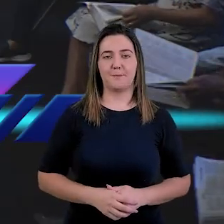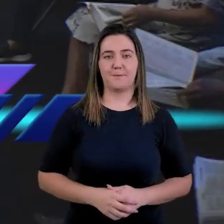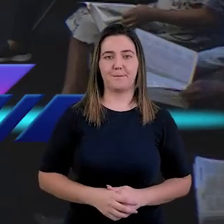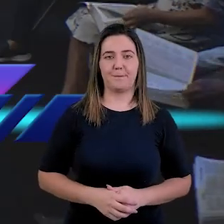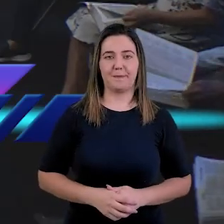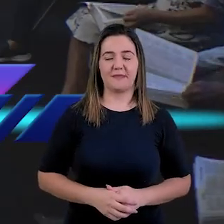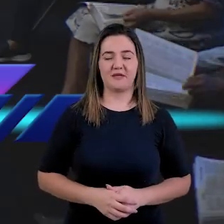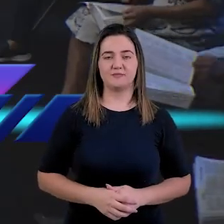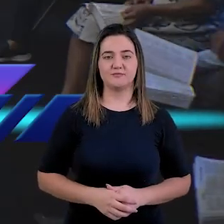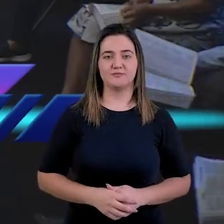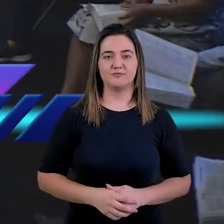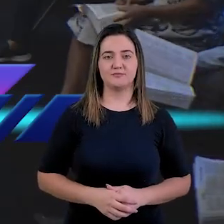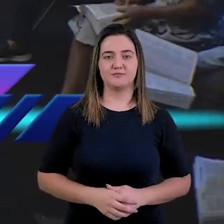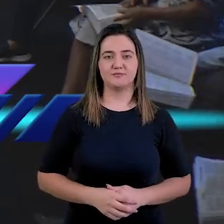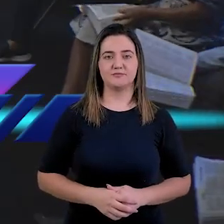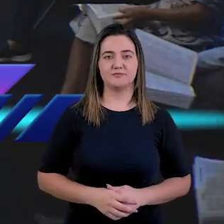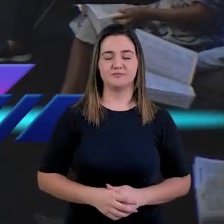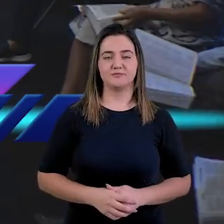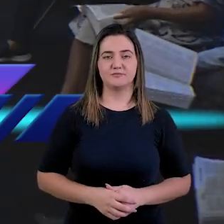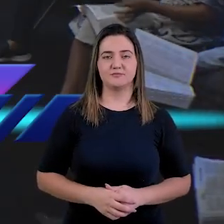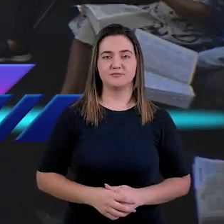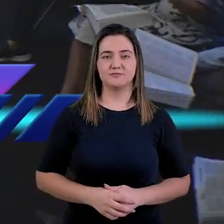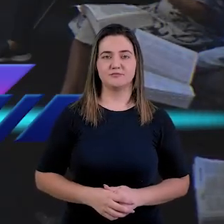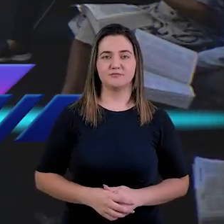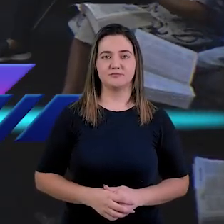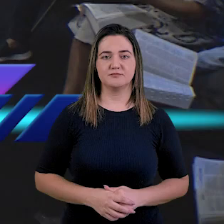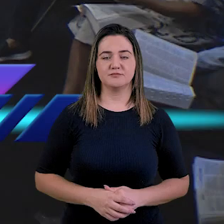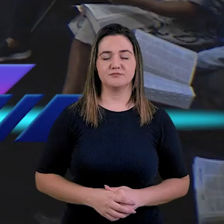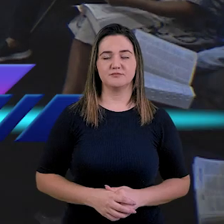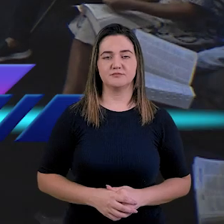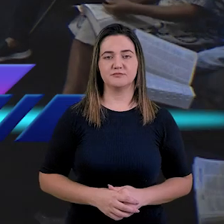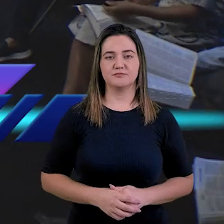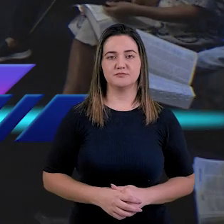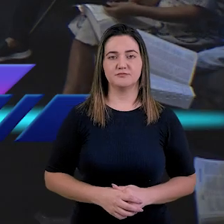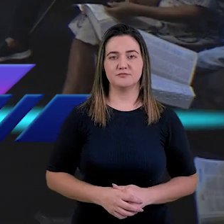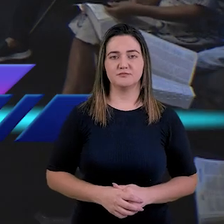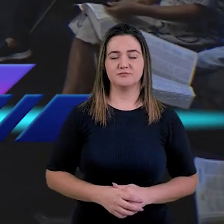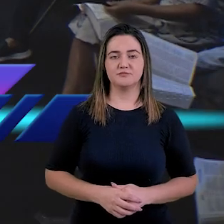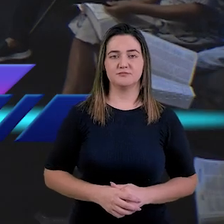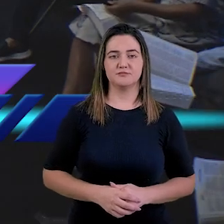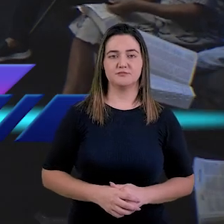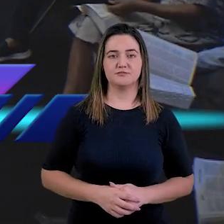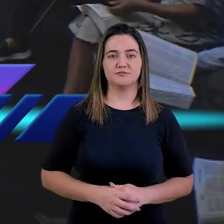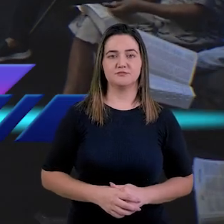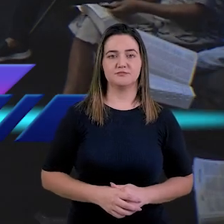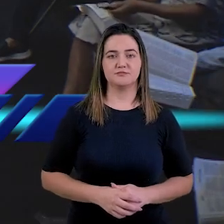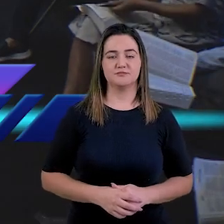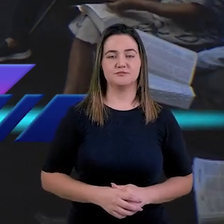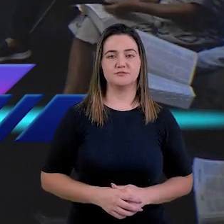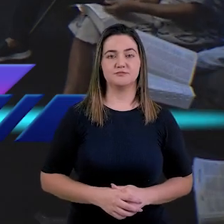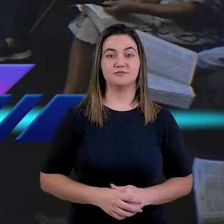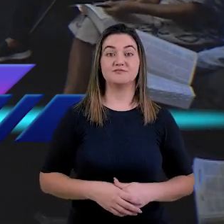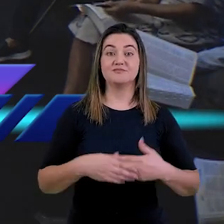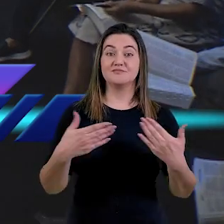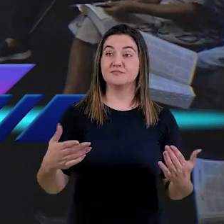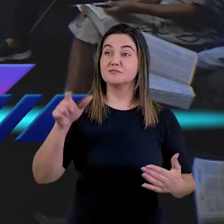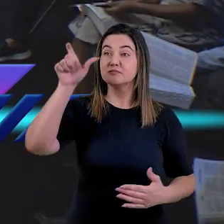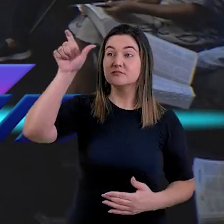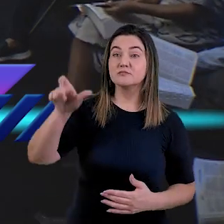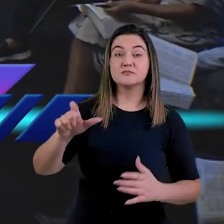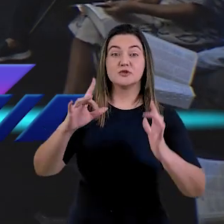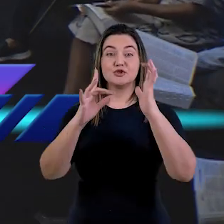Diz assim a Bíblia, a palavra de Deus. Apocalipse 1, versículo 5. E da